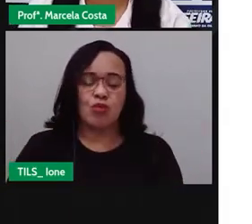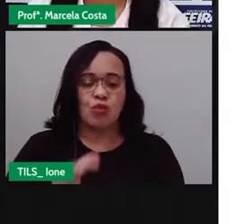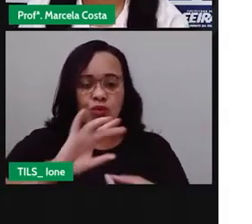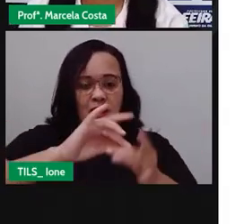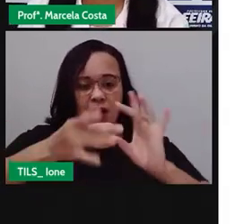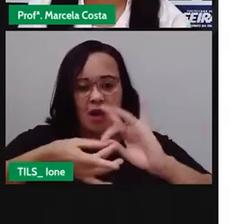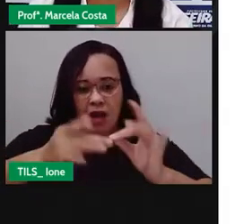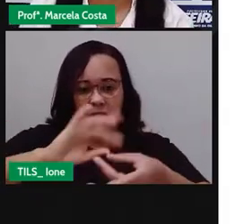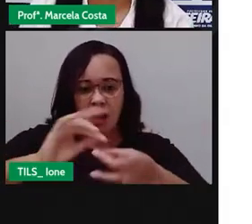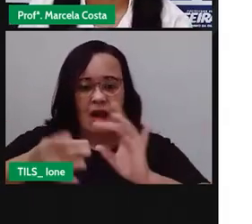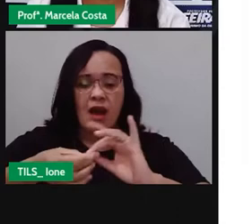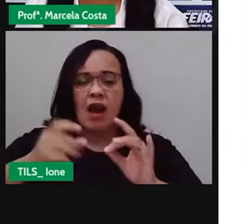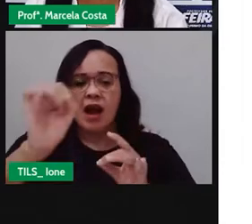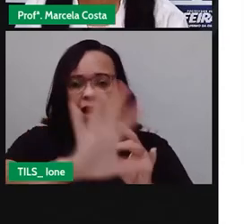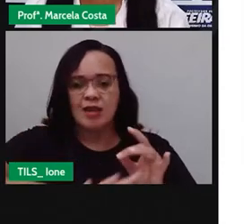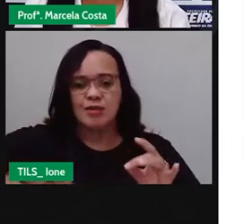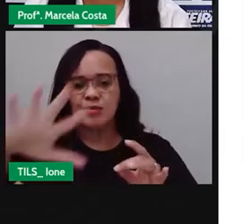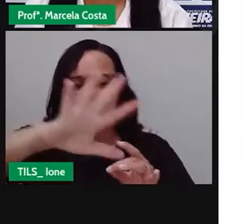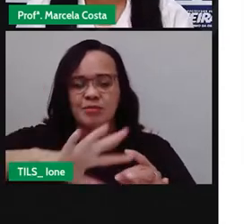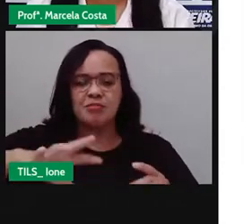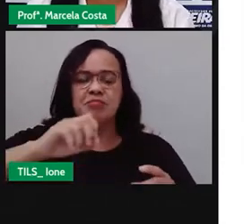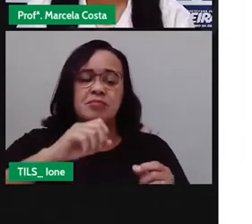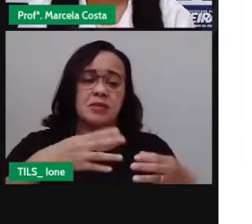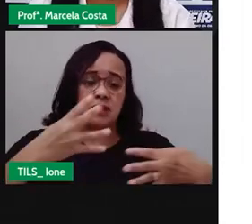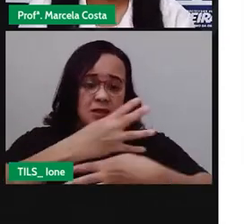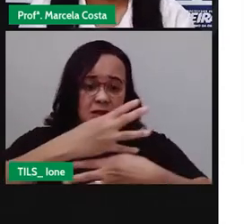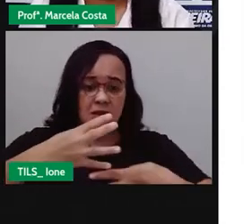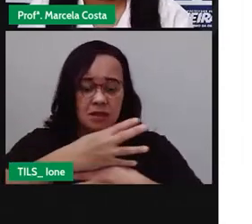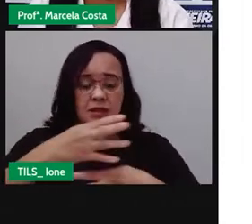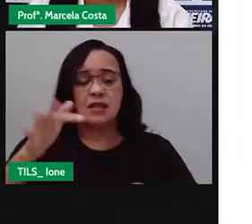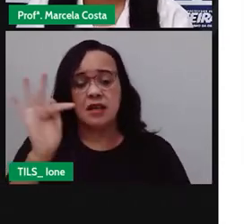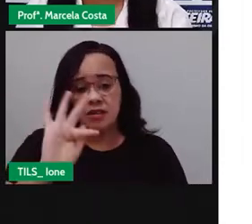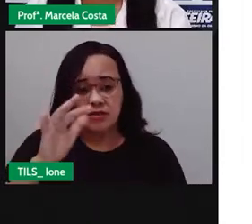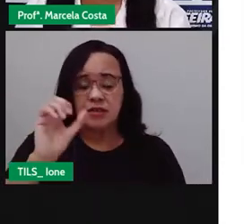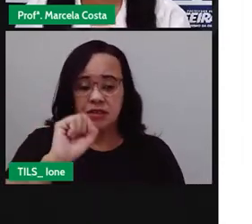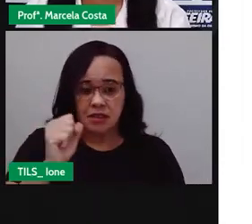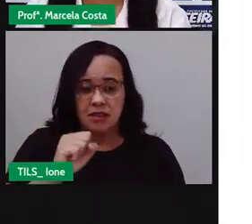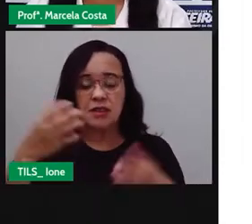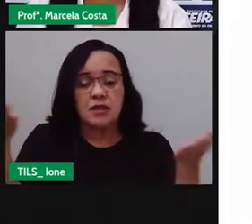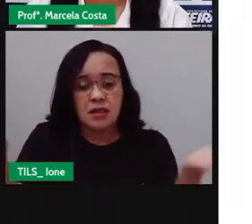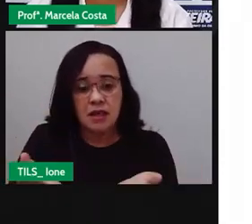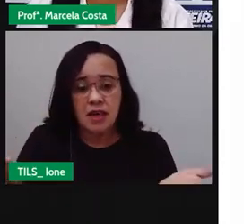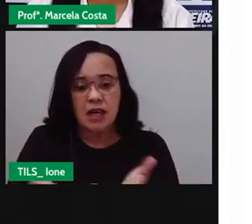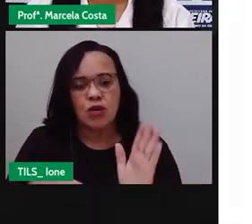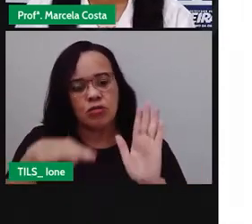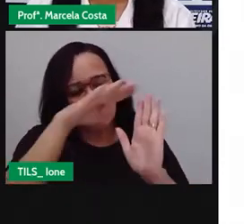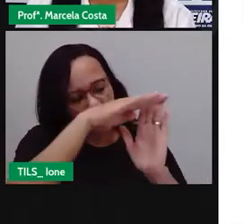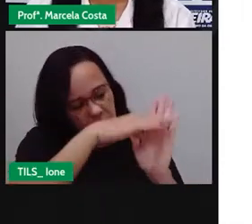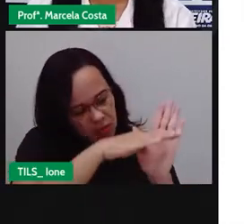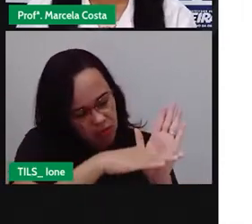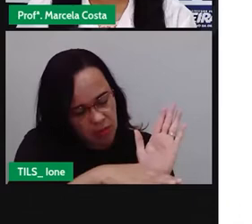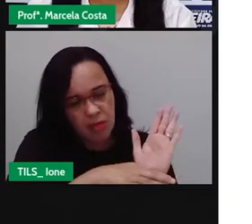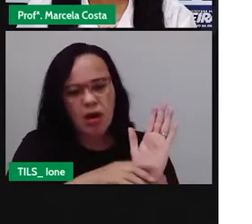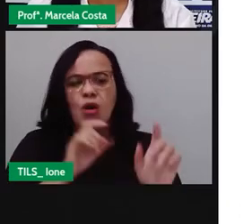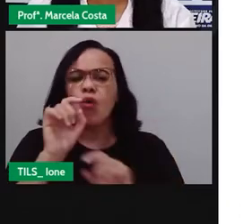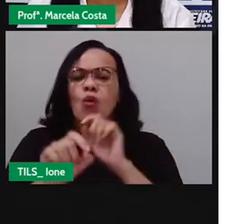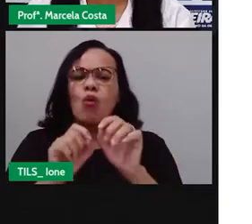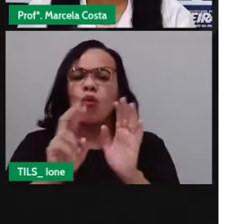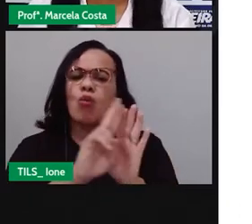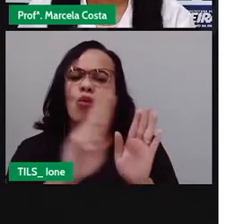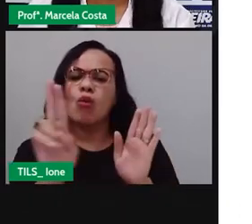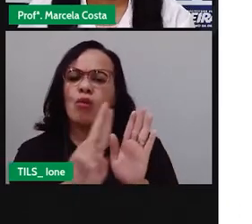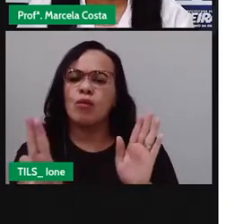espalhadas por Feira de Santana, a gente vai fazer uma lista com esses nomes. E eu vou pedir